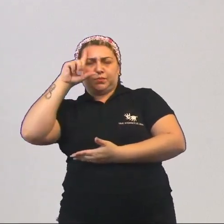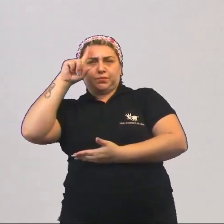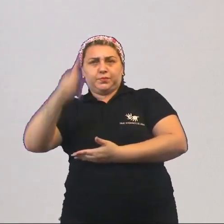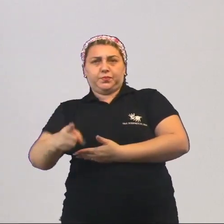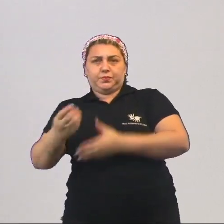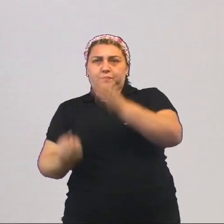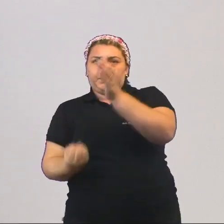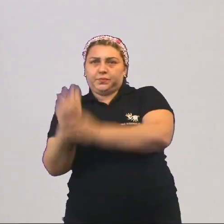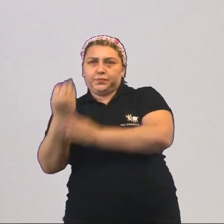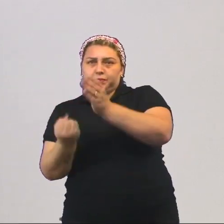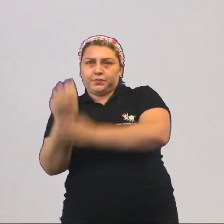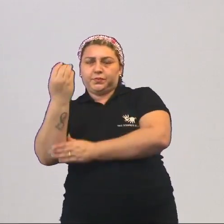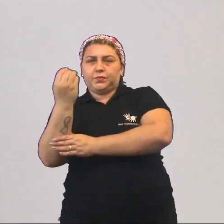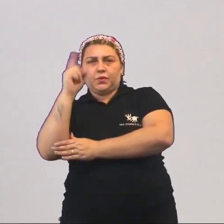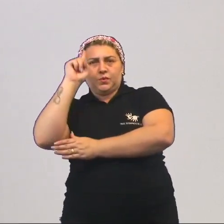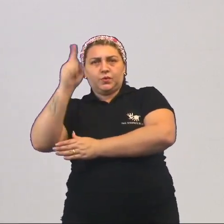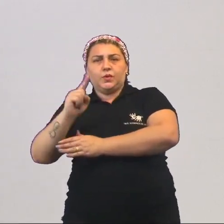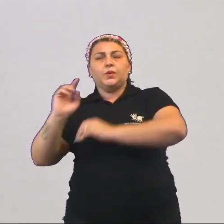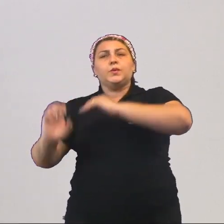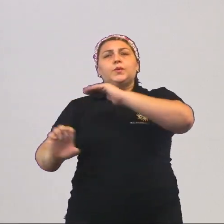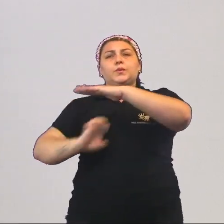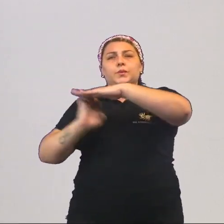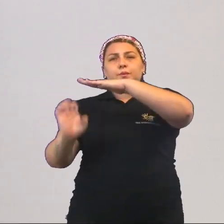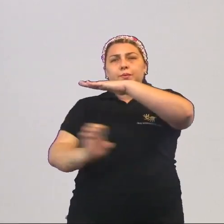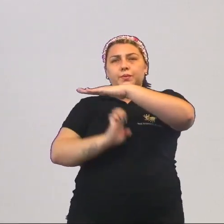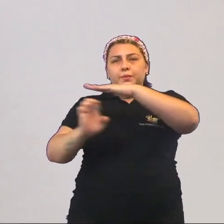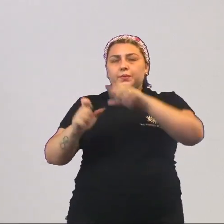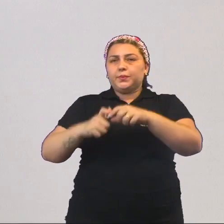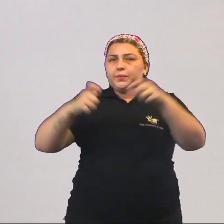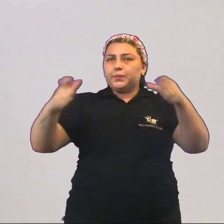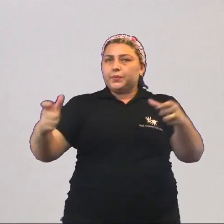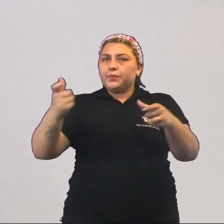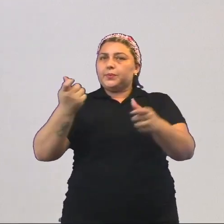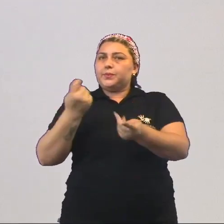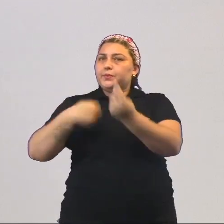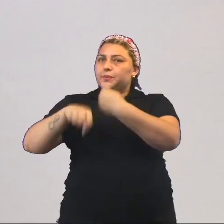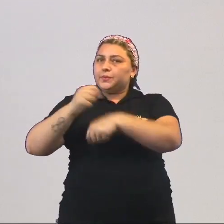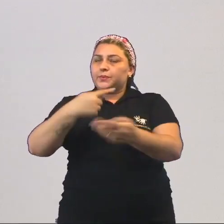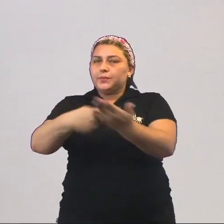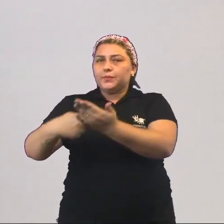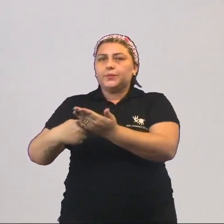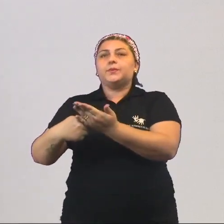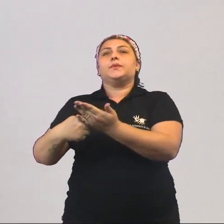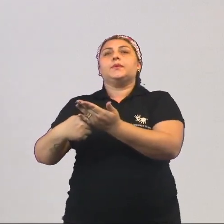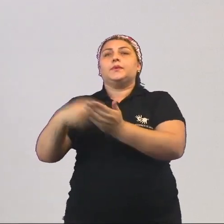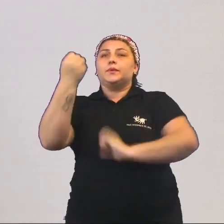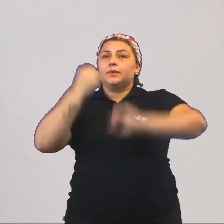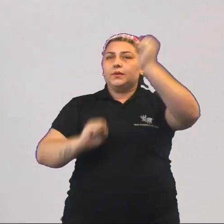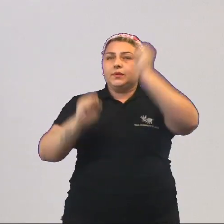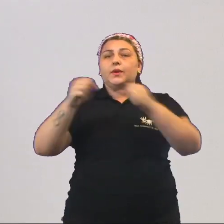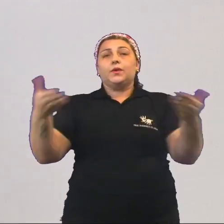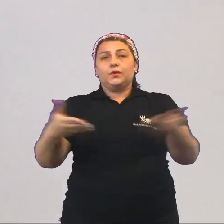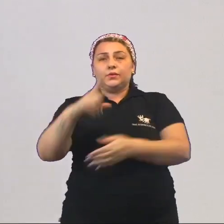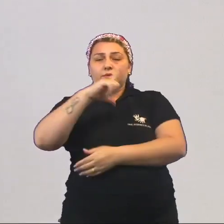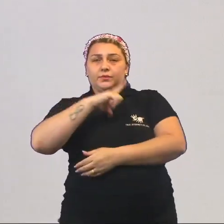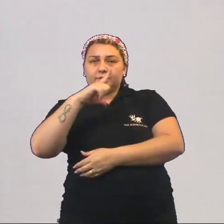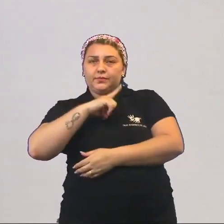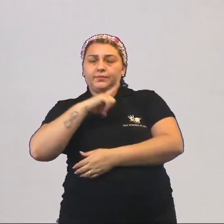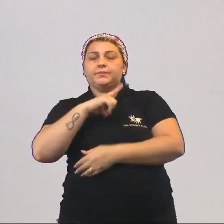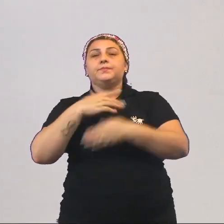meios produtivos? Quem é dono do comércio, das grandes empresas, dos negócios e das indústrias existentes?